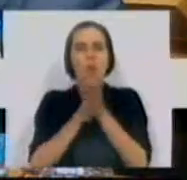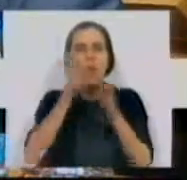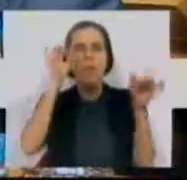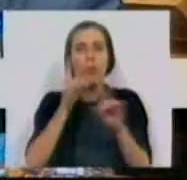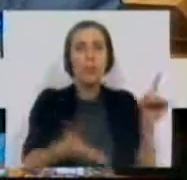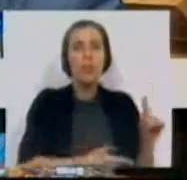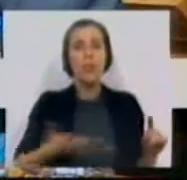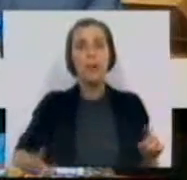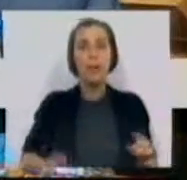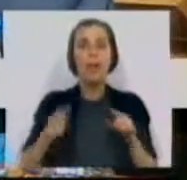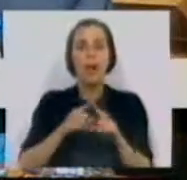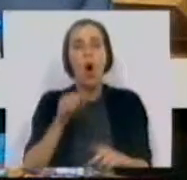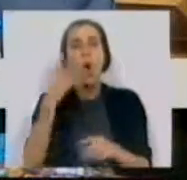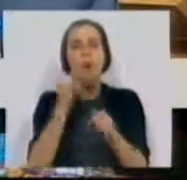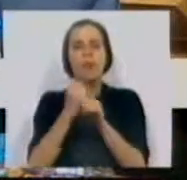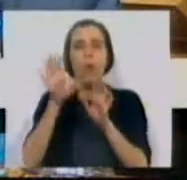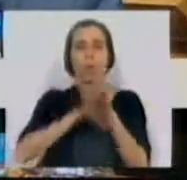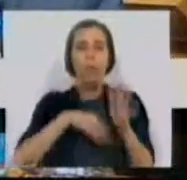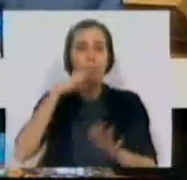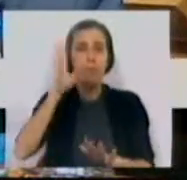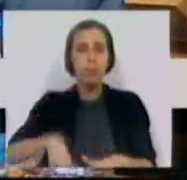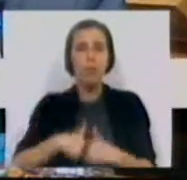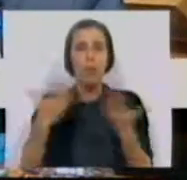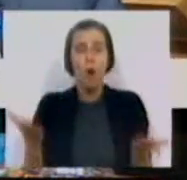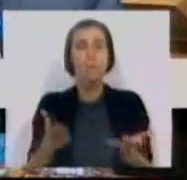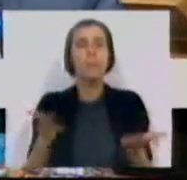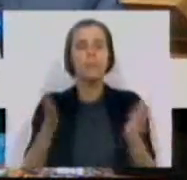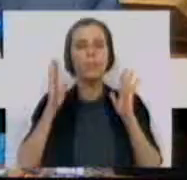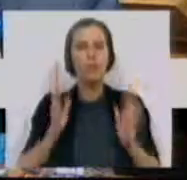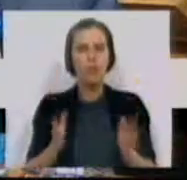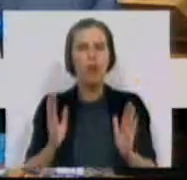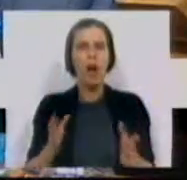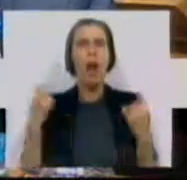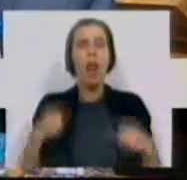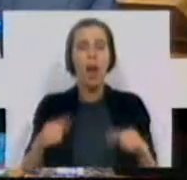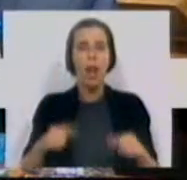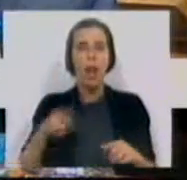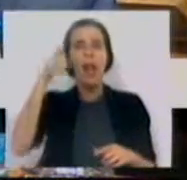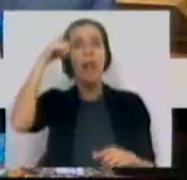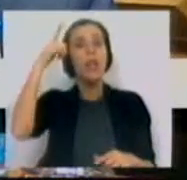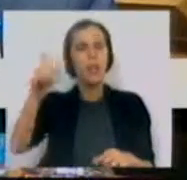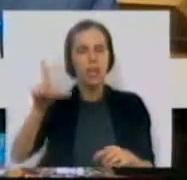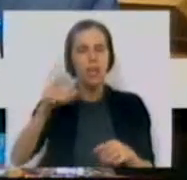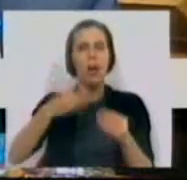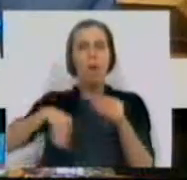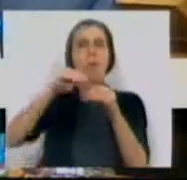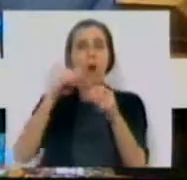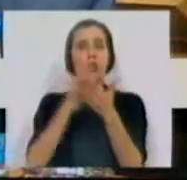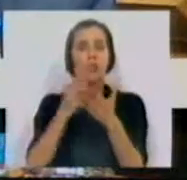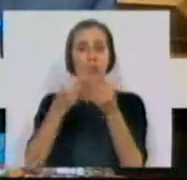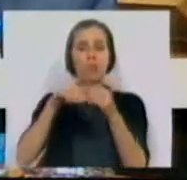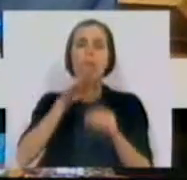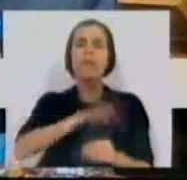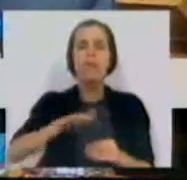professores desempregados ou com trabalho precário e que são já portadores de licenciaturas e pós-graduações